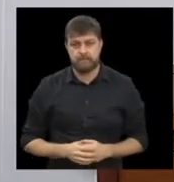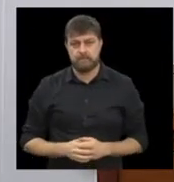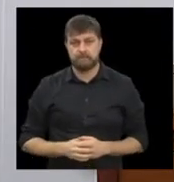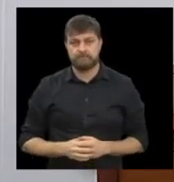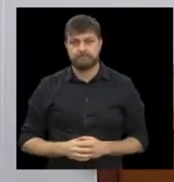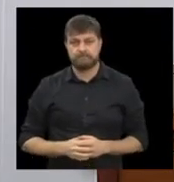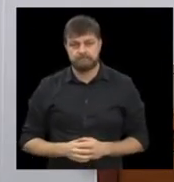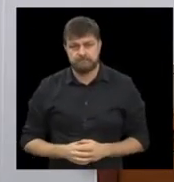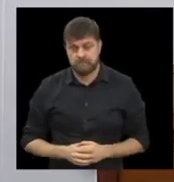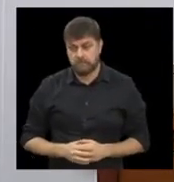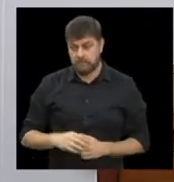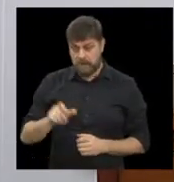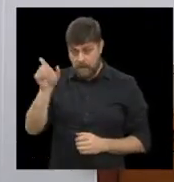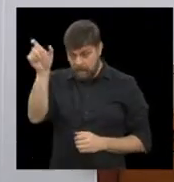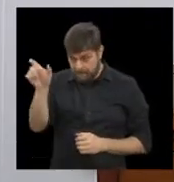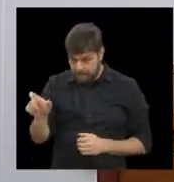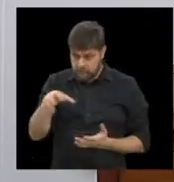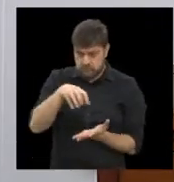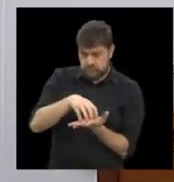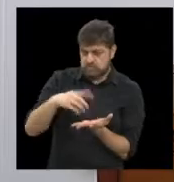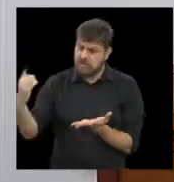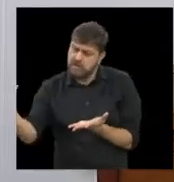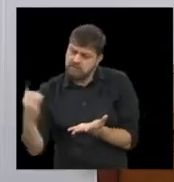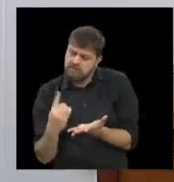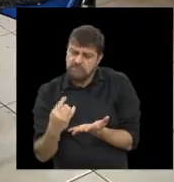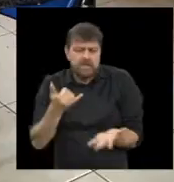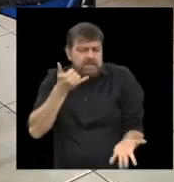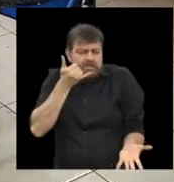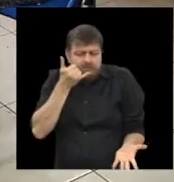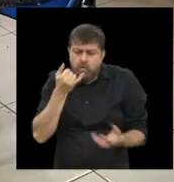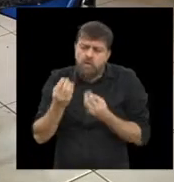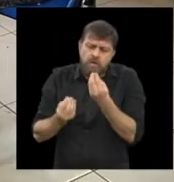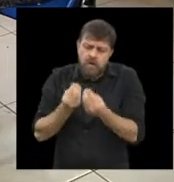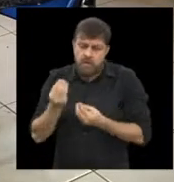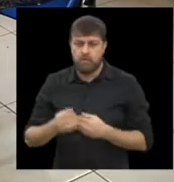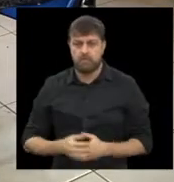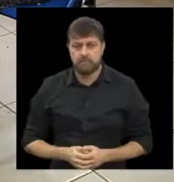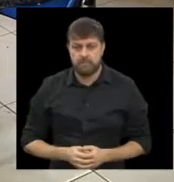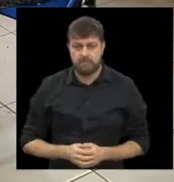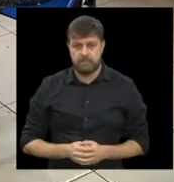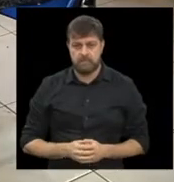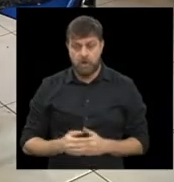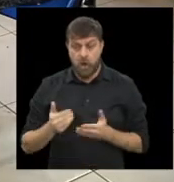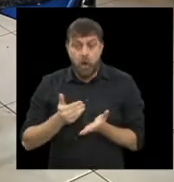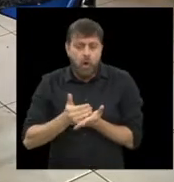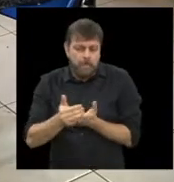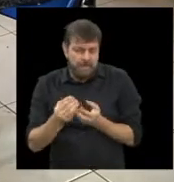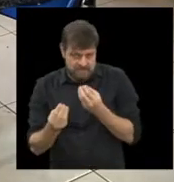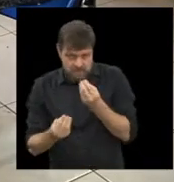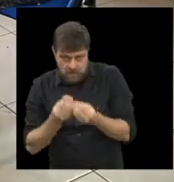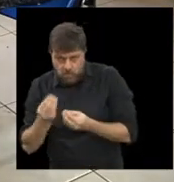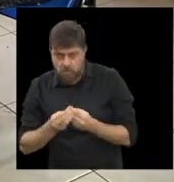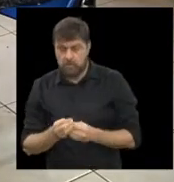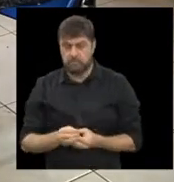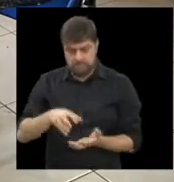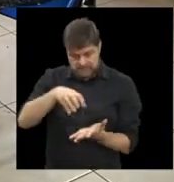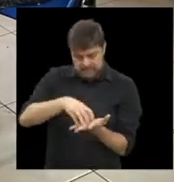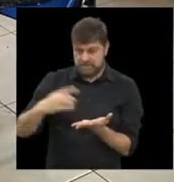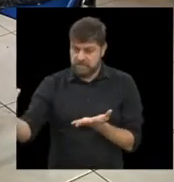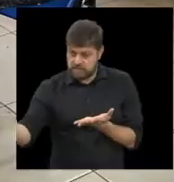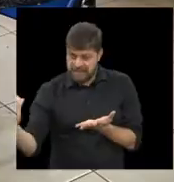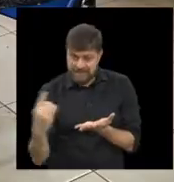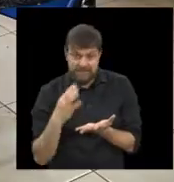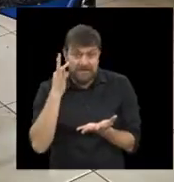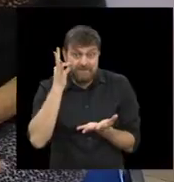até a sede ou por telefone. É. Ela começa o seguinte. Ou ela vem para a sede, ou ela telefona, ou a